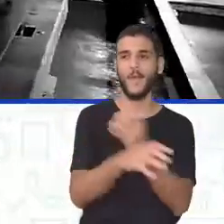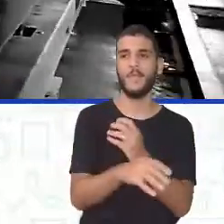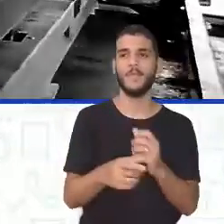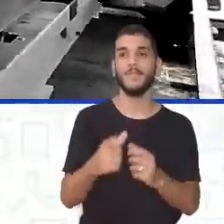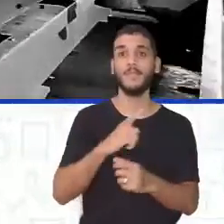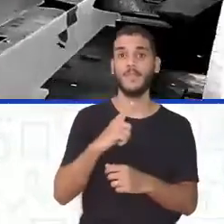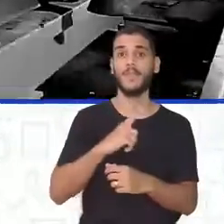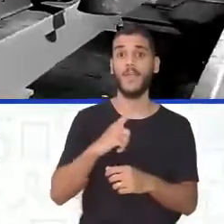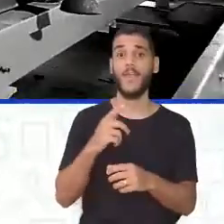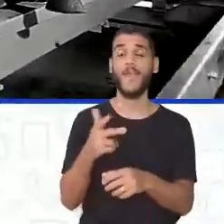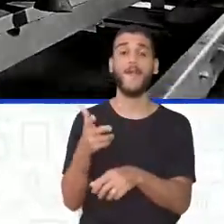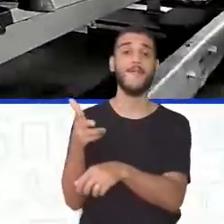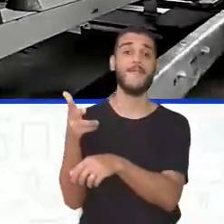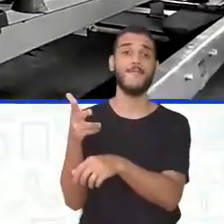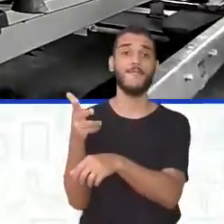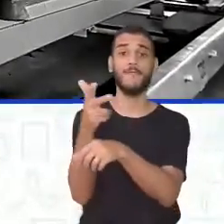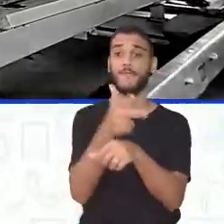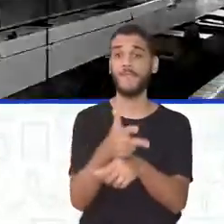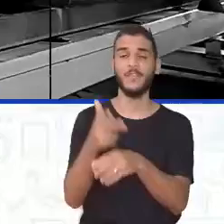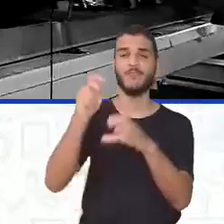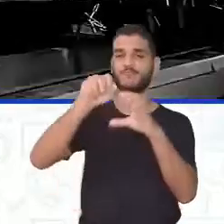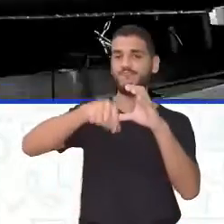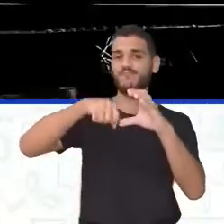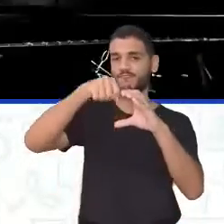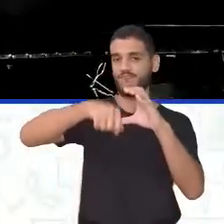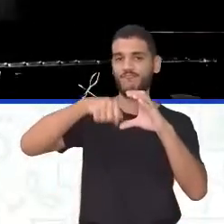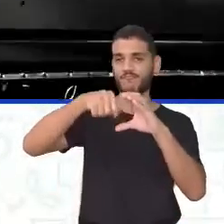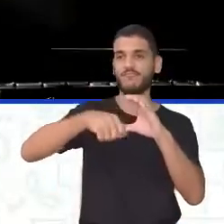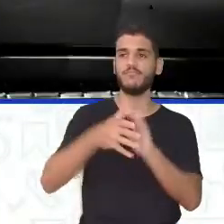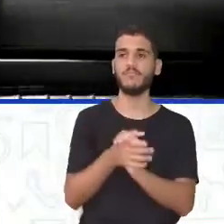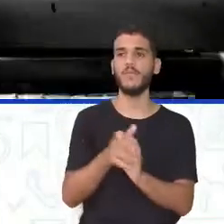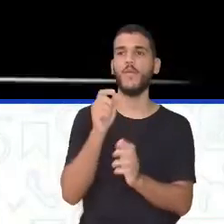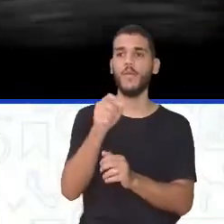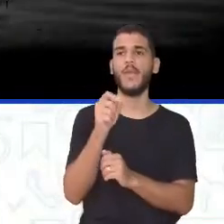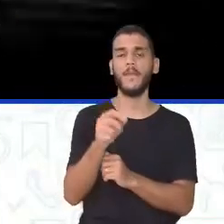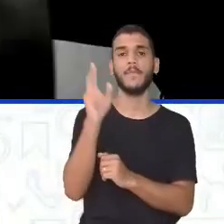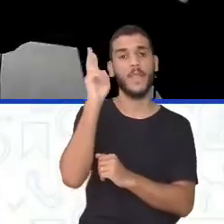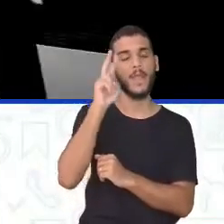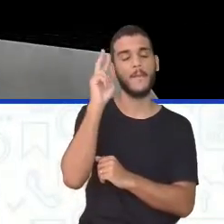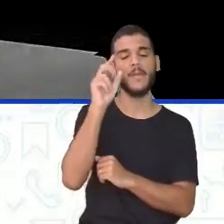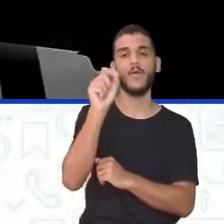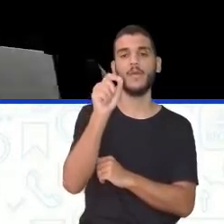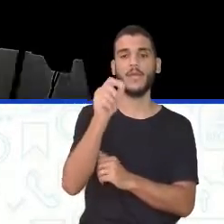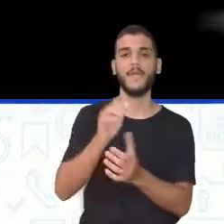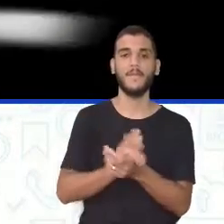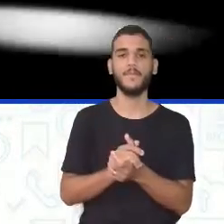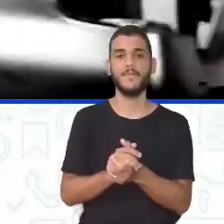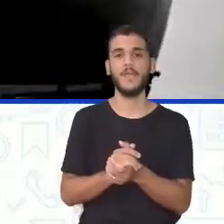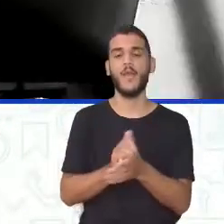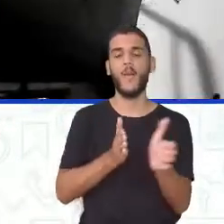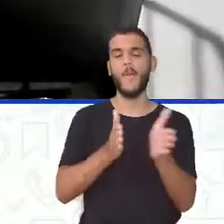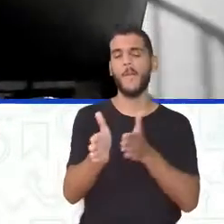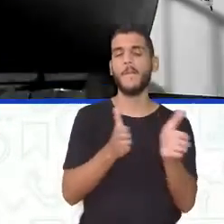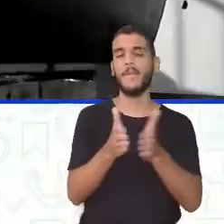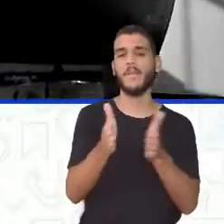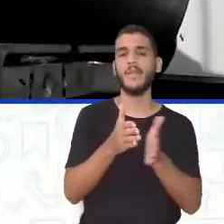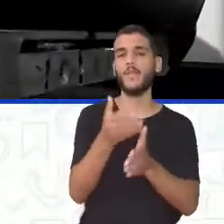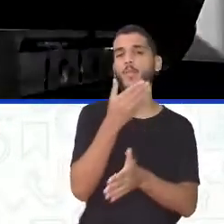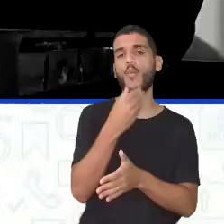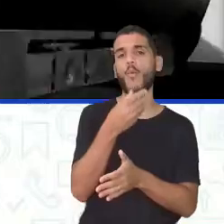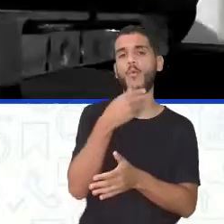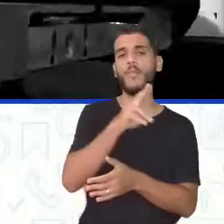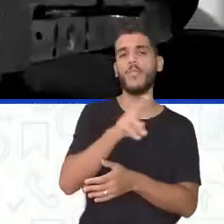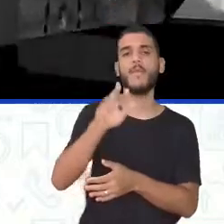videozinho. Lembrando a época do Ford, né? Que foi um dos pioneiros aí nas